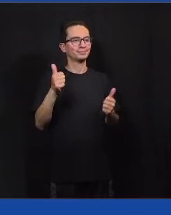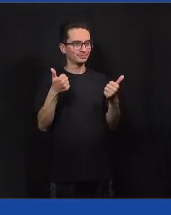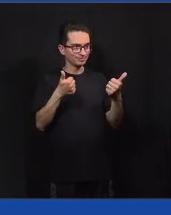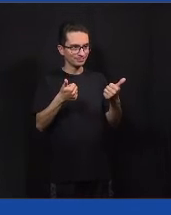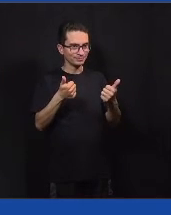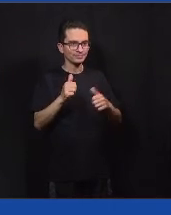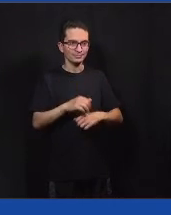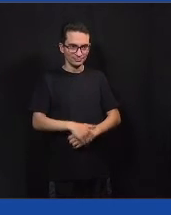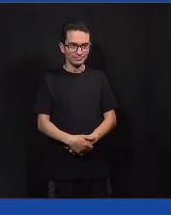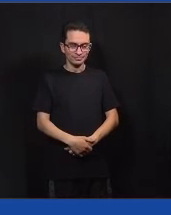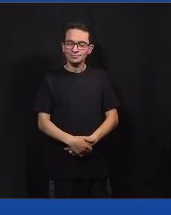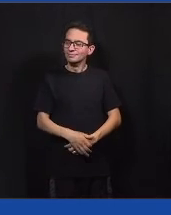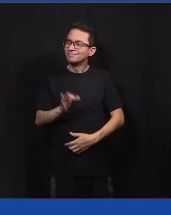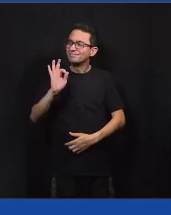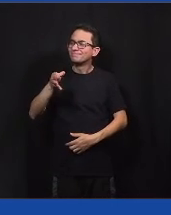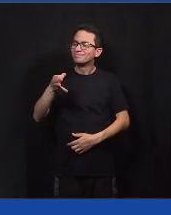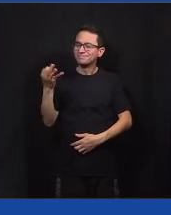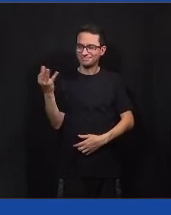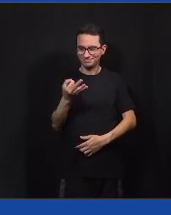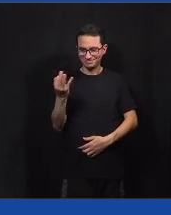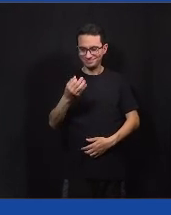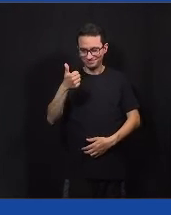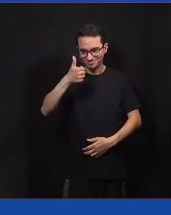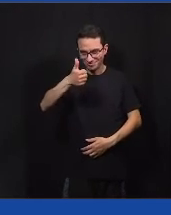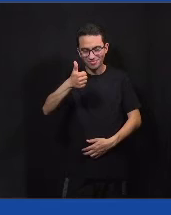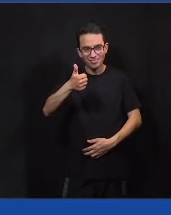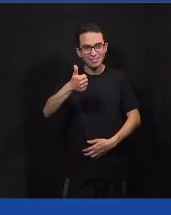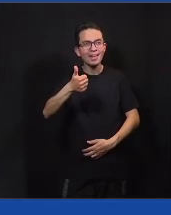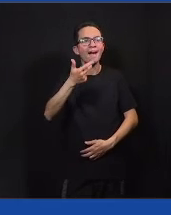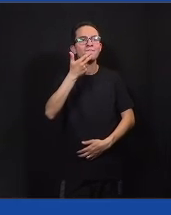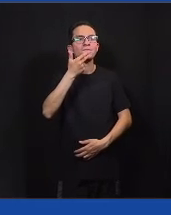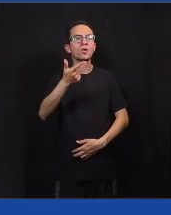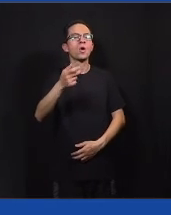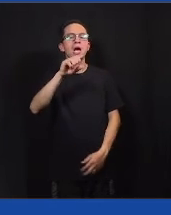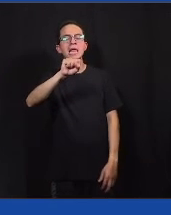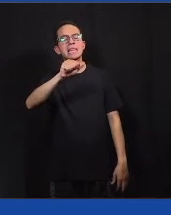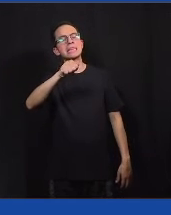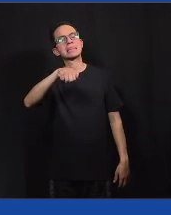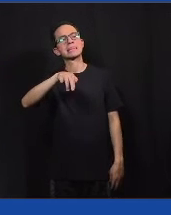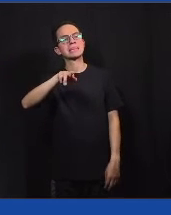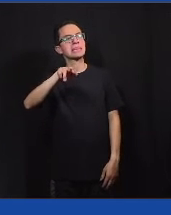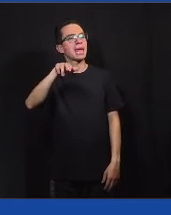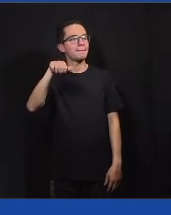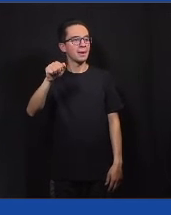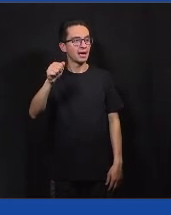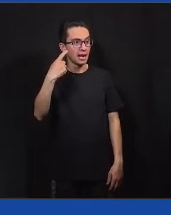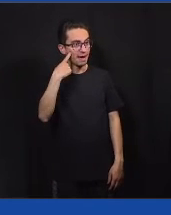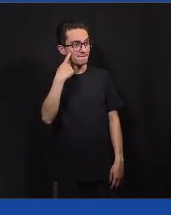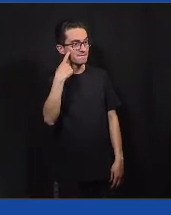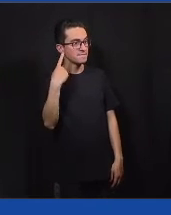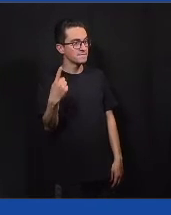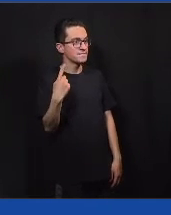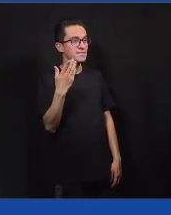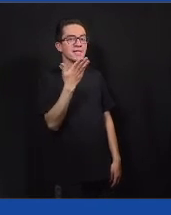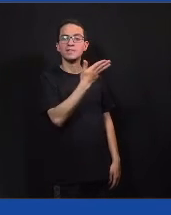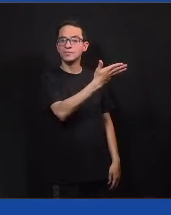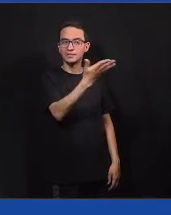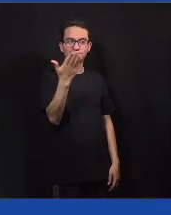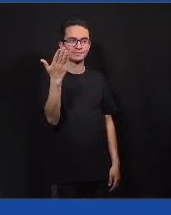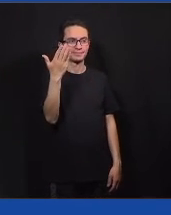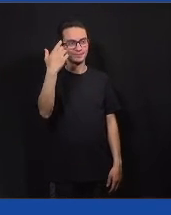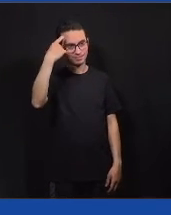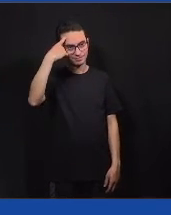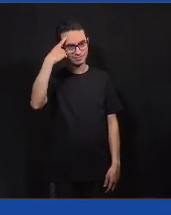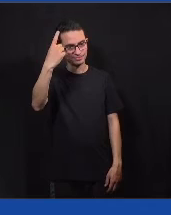Perfeito. Como a Samara já disse, gente vem tentando e aí vem buscando outras formas de expandir a participação das